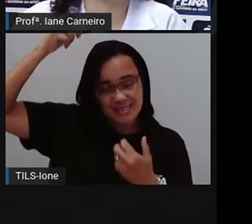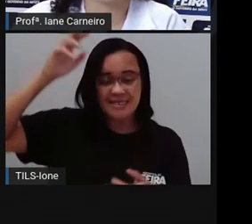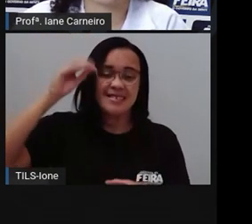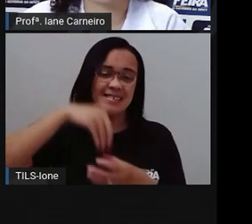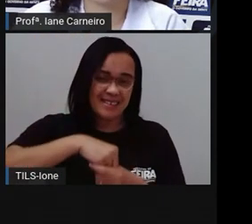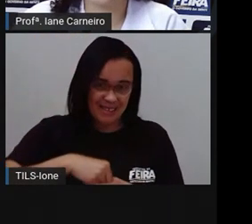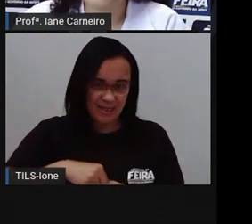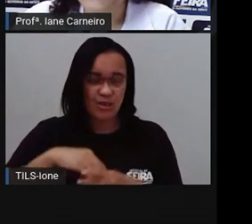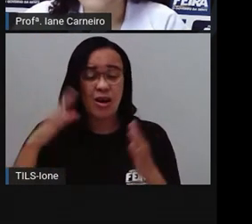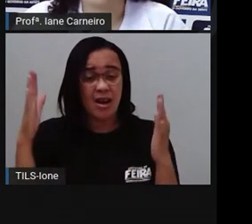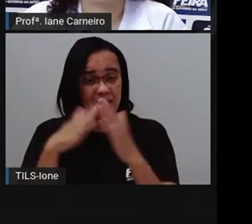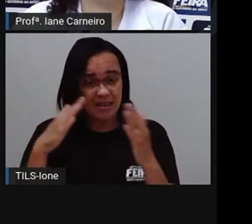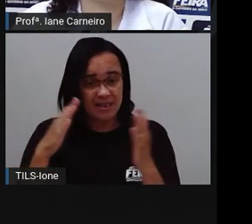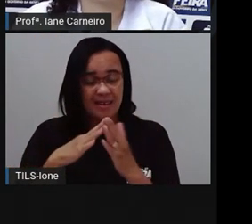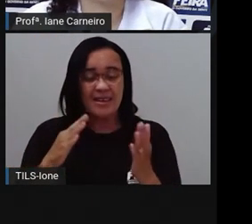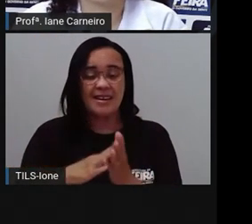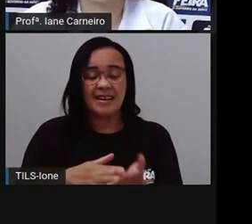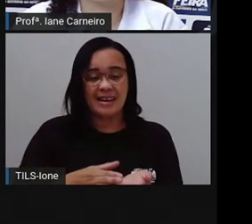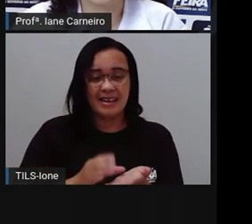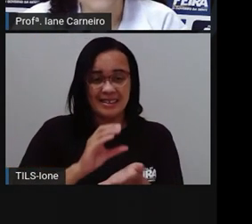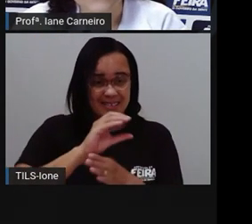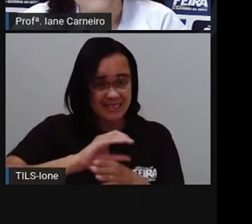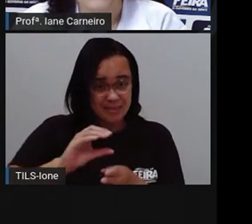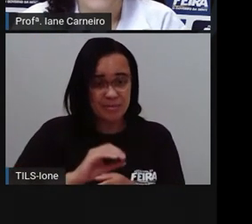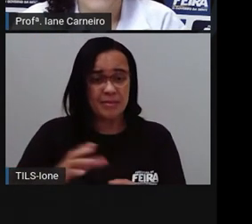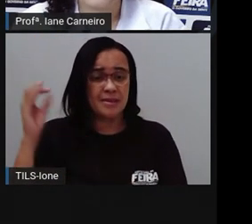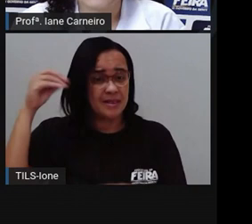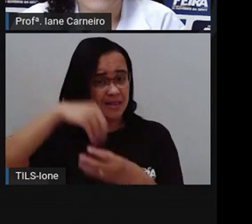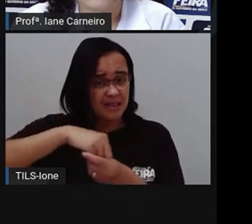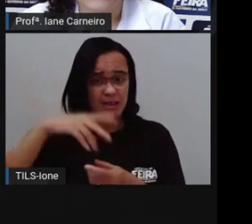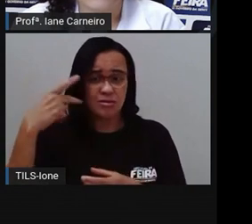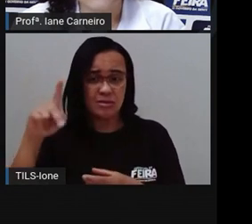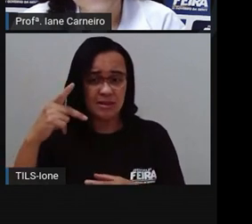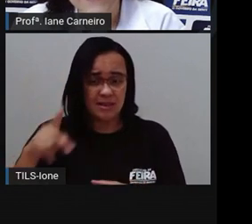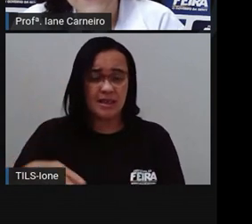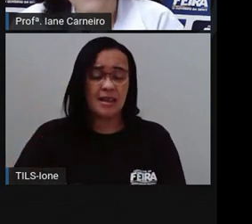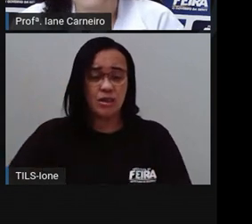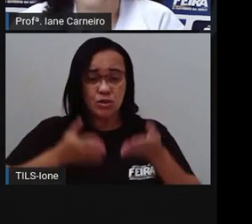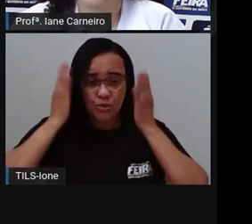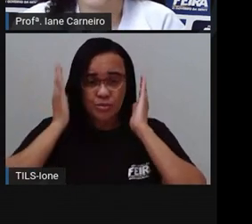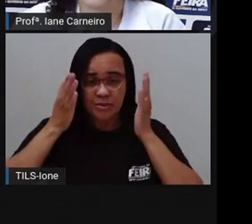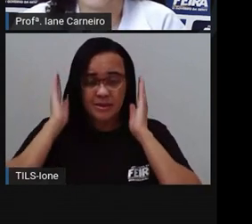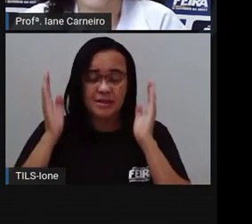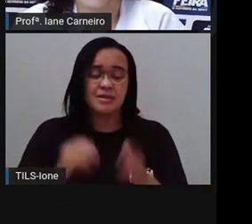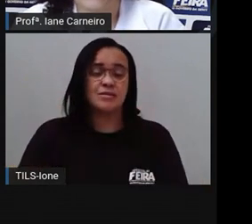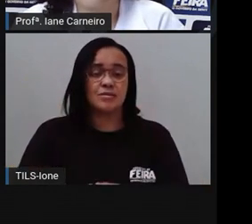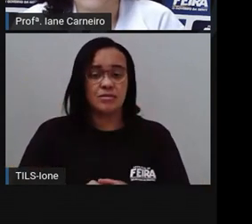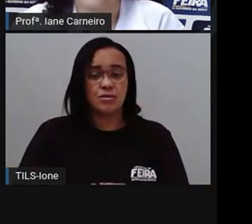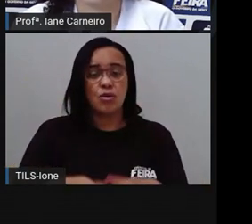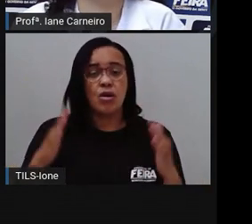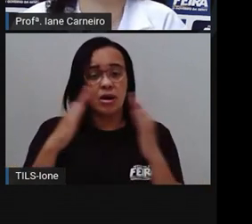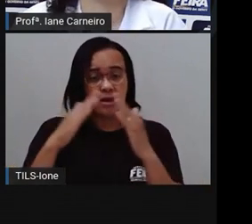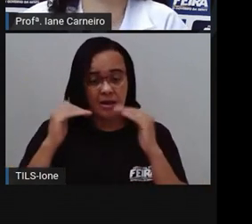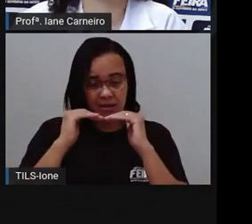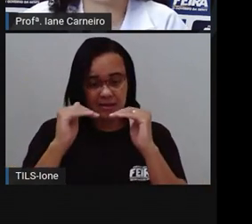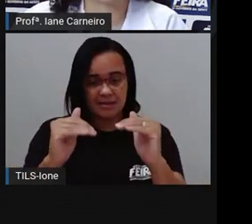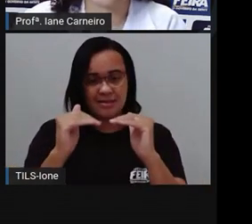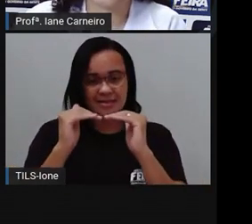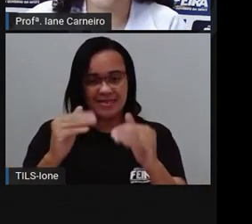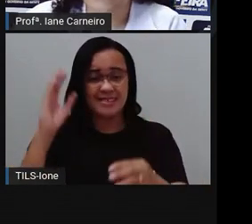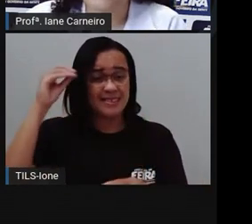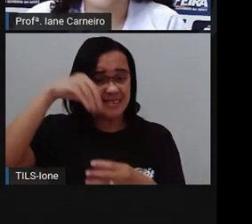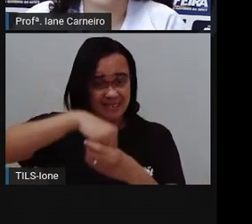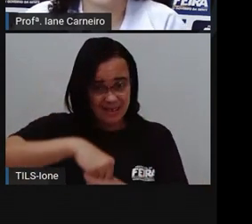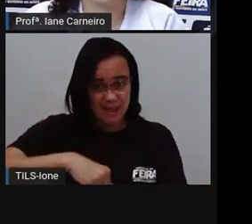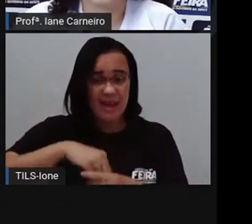Essa casa é de cimento, quem mora nela é o jumento. Essa casa é de telha, quem mora nela é a abelha. Essa casa